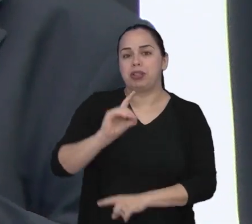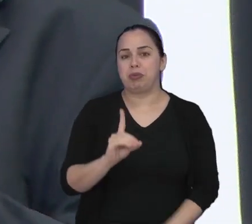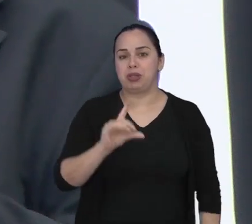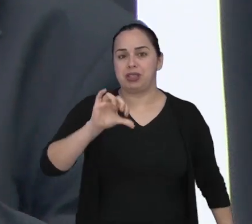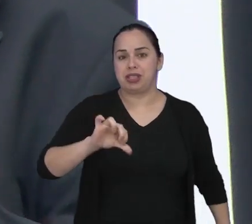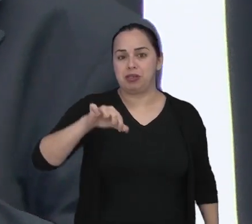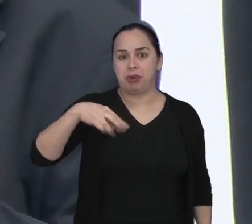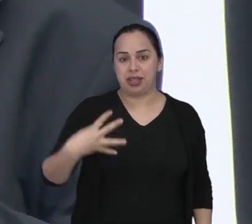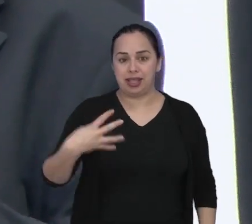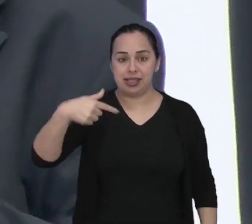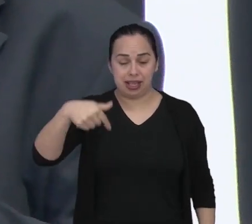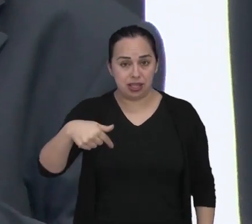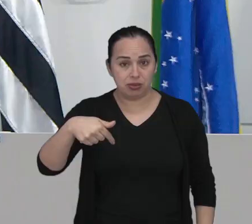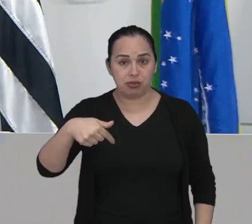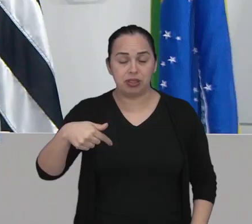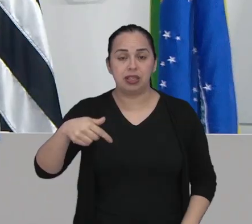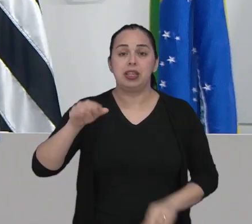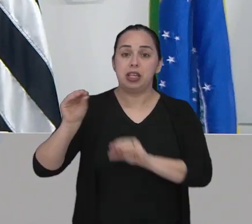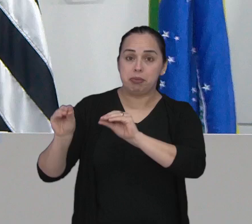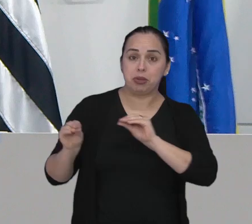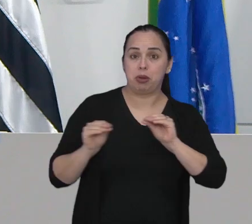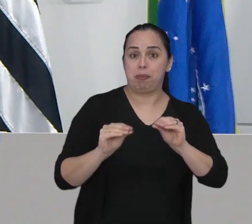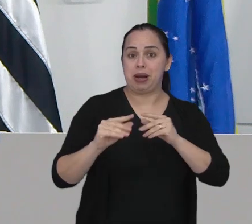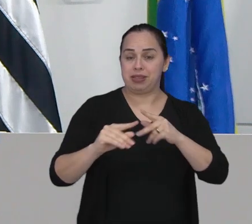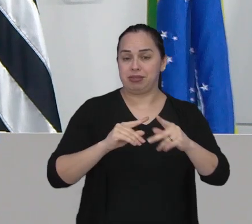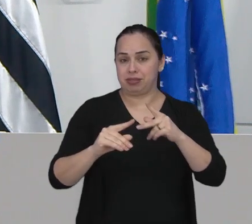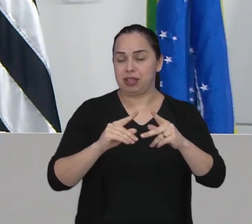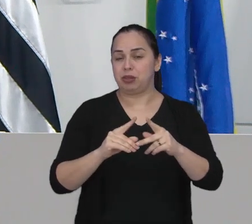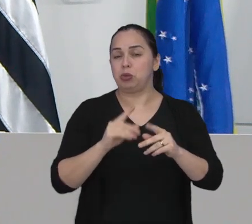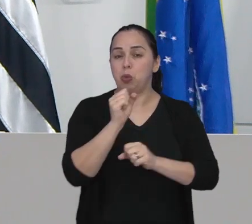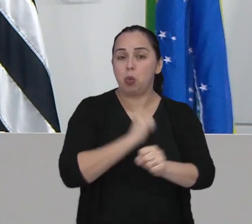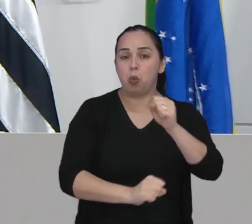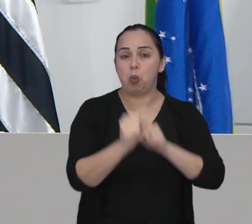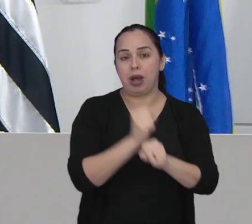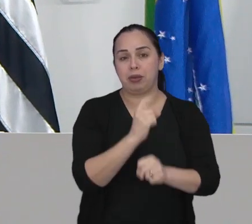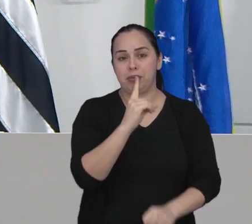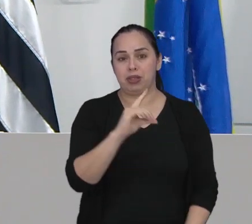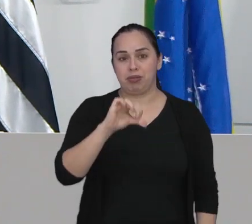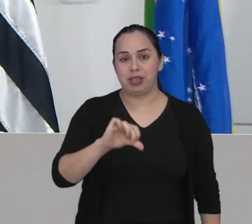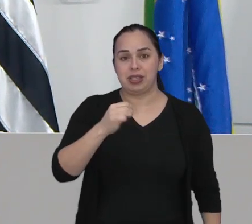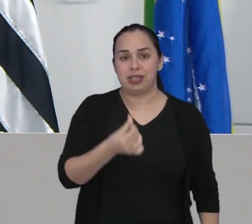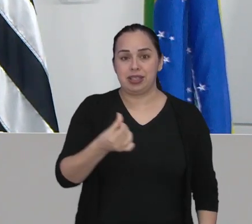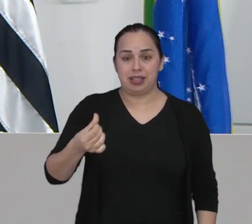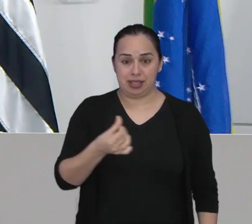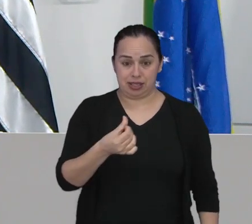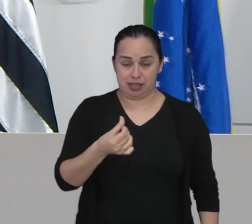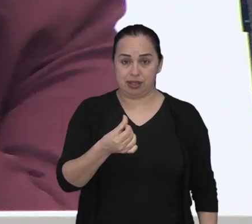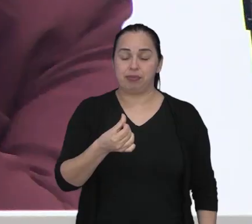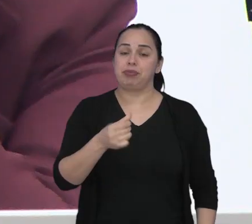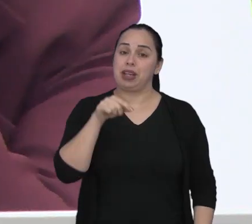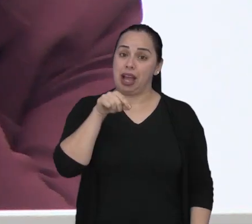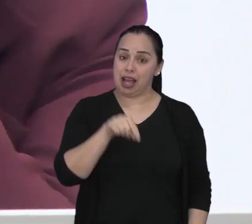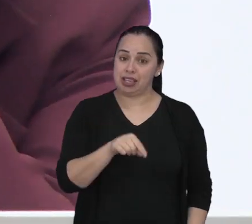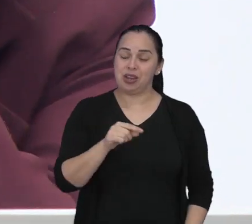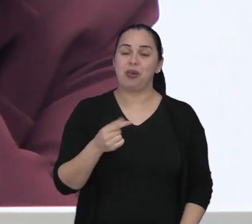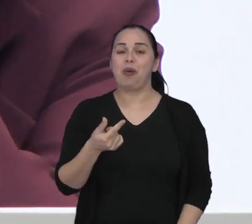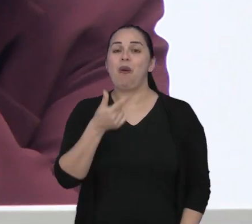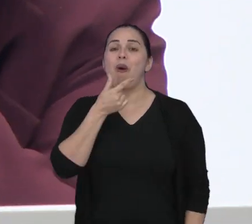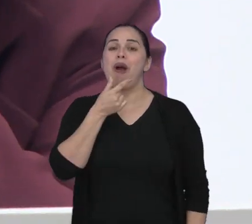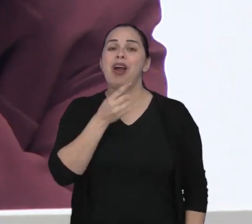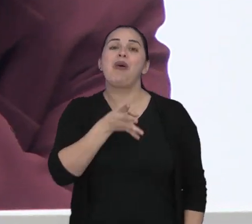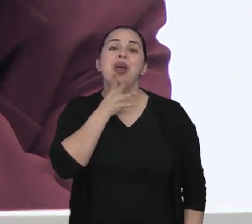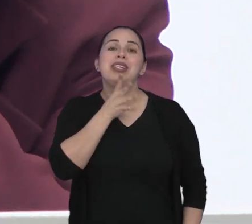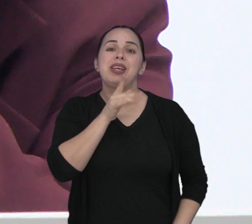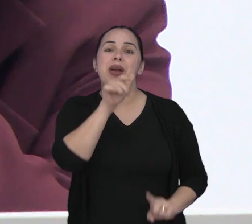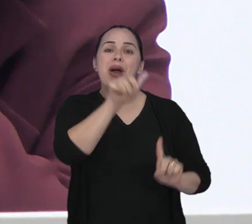de 1947, Auxílio chegou a São José dos Campos em 1966. Na nova cidade,